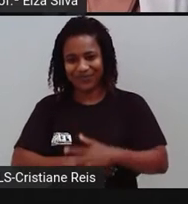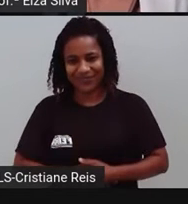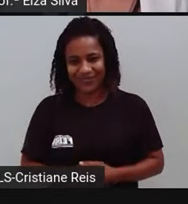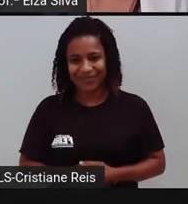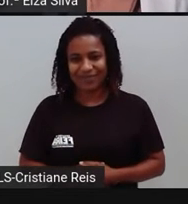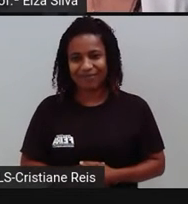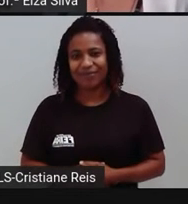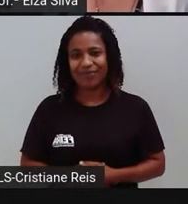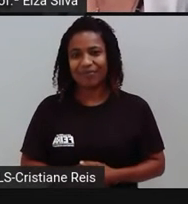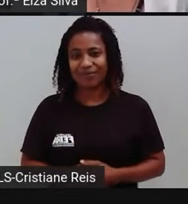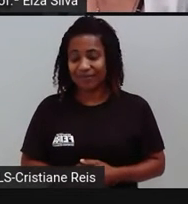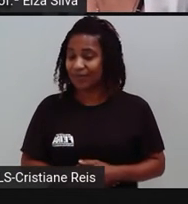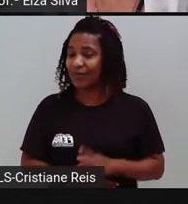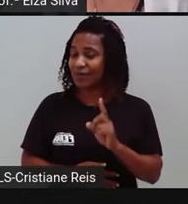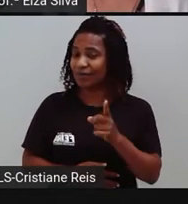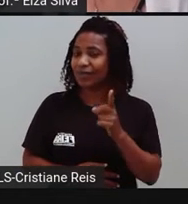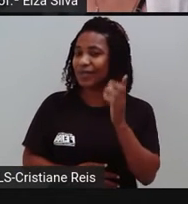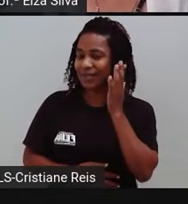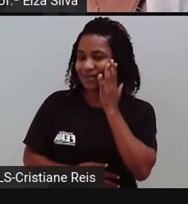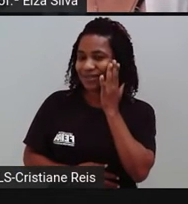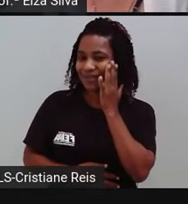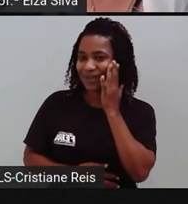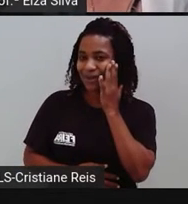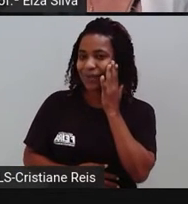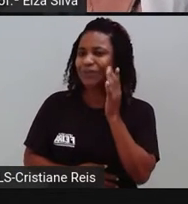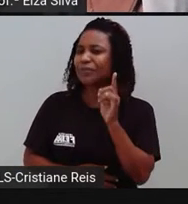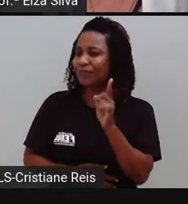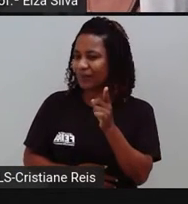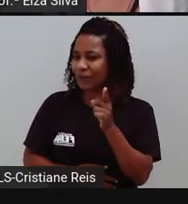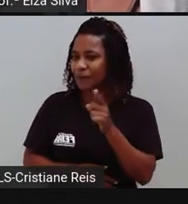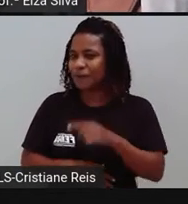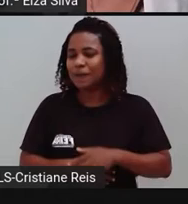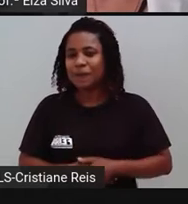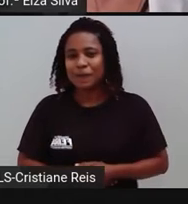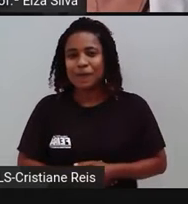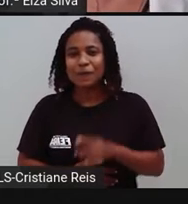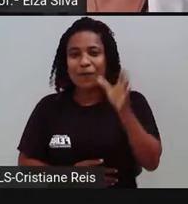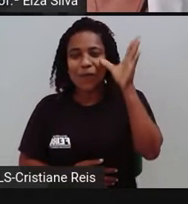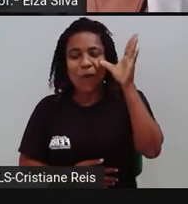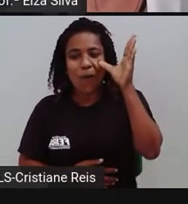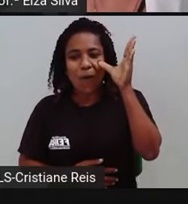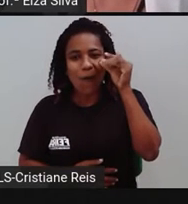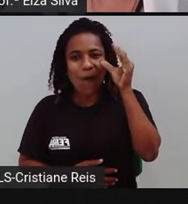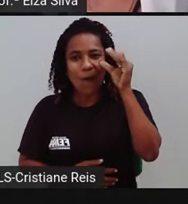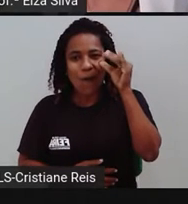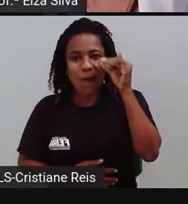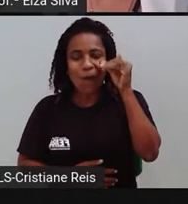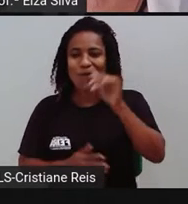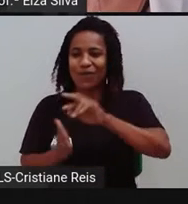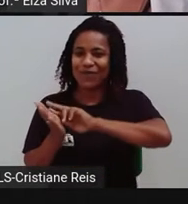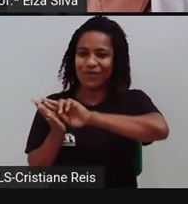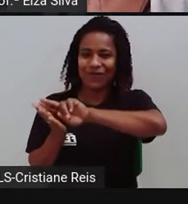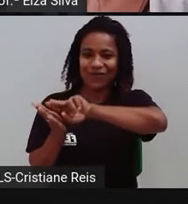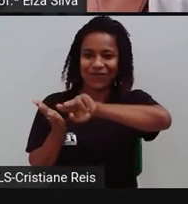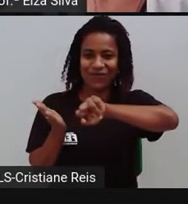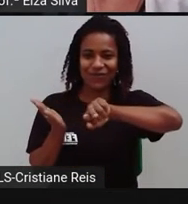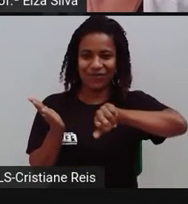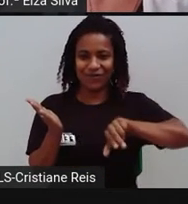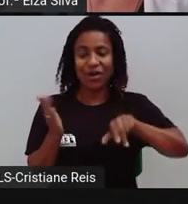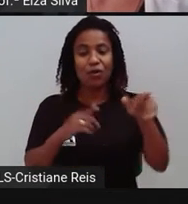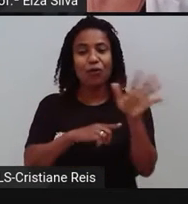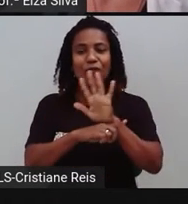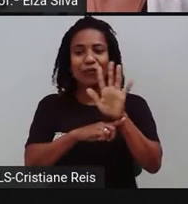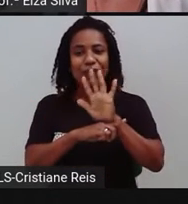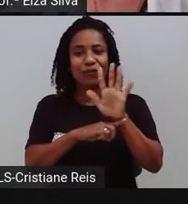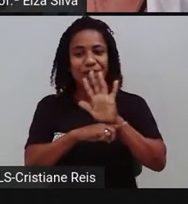sabiam, então eu trago para vocês aqui agora algumas curiosidades que estão vinculadas ao vídeo que nós